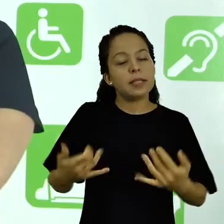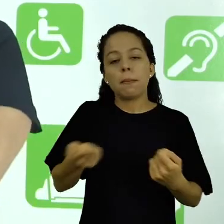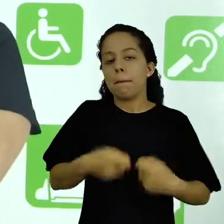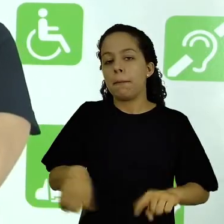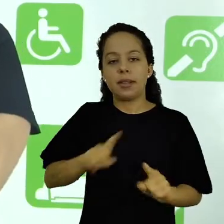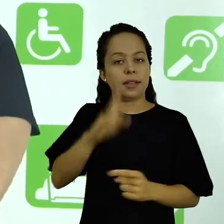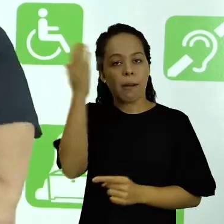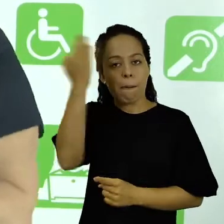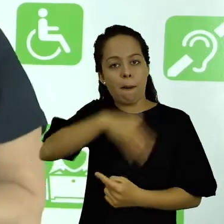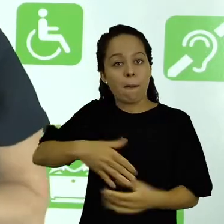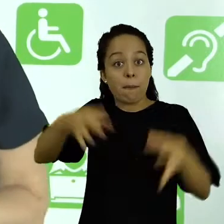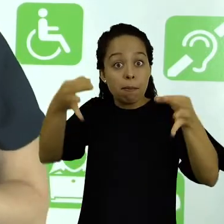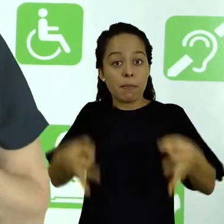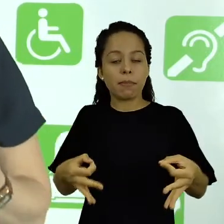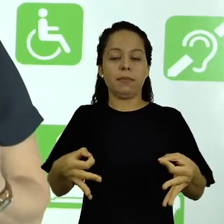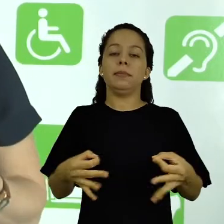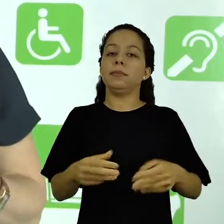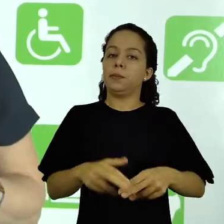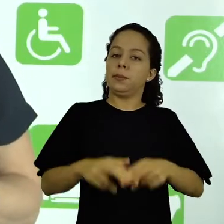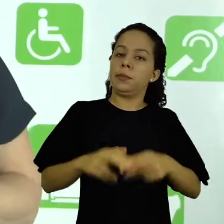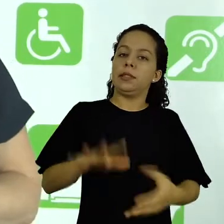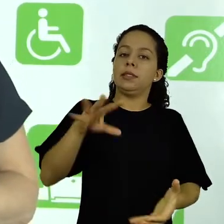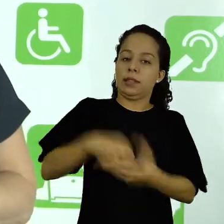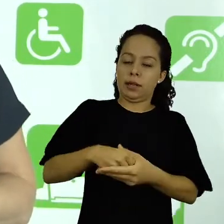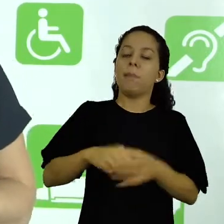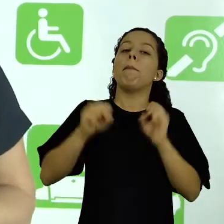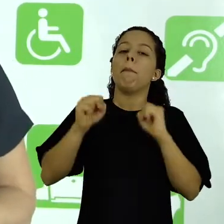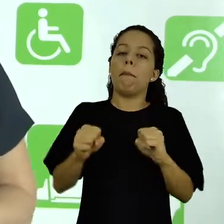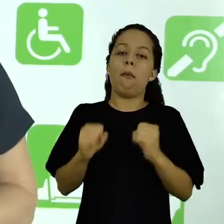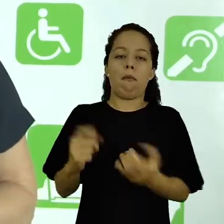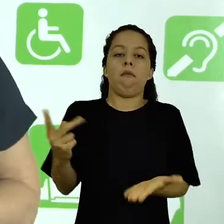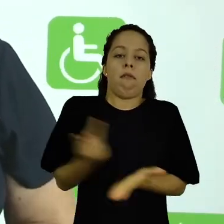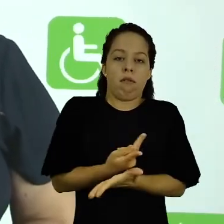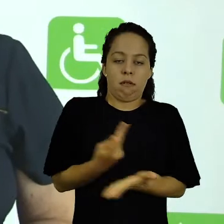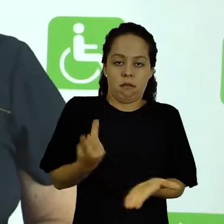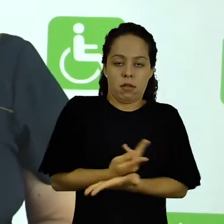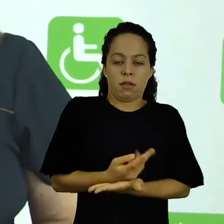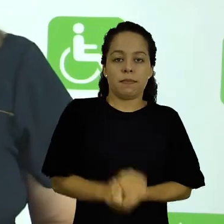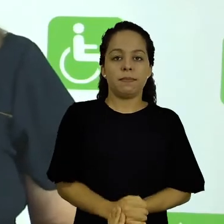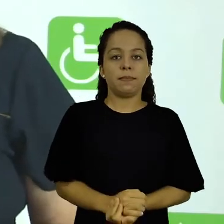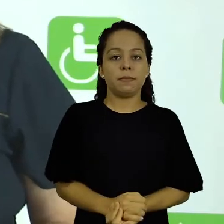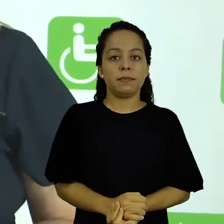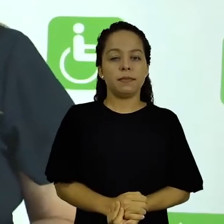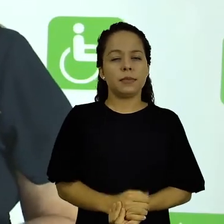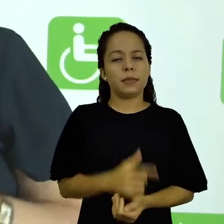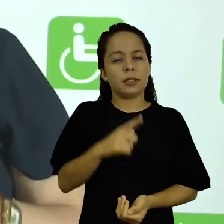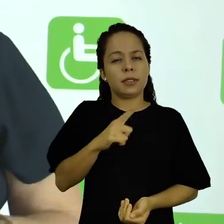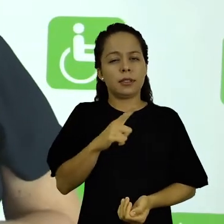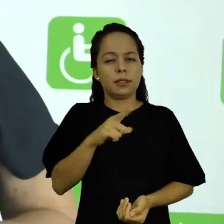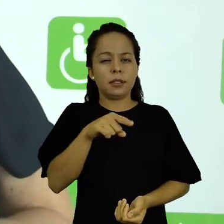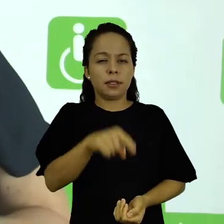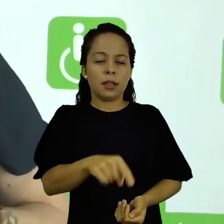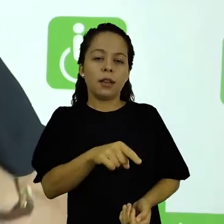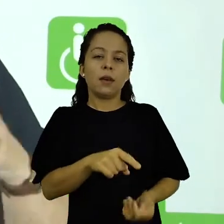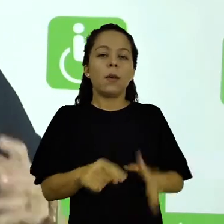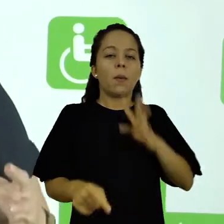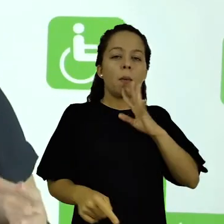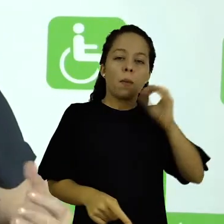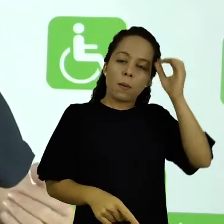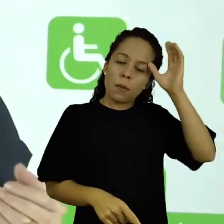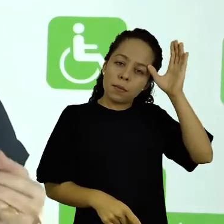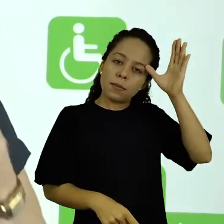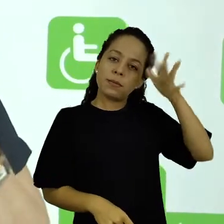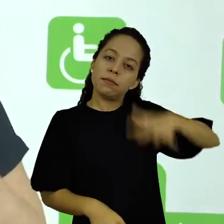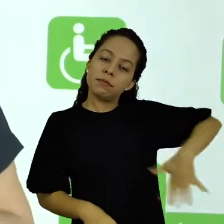explicando. Então, por isso, ele está sujeito a erros. O senso comum é um tipo de conhecimento que está